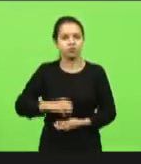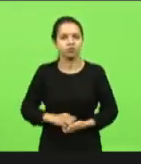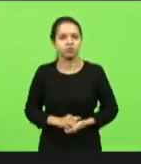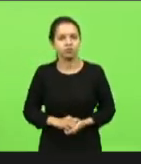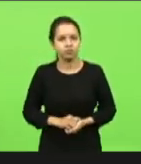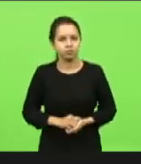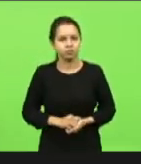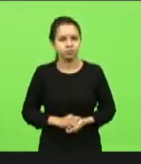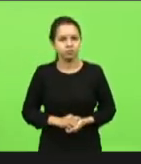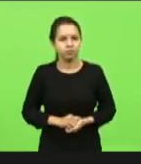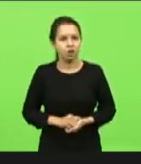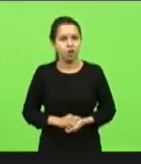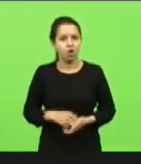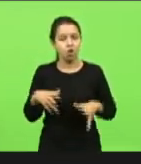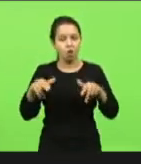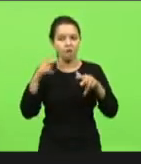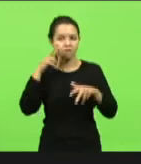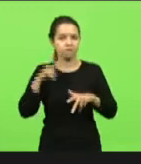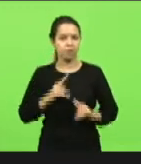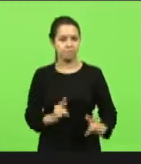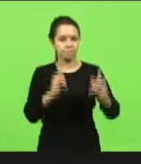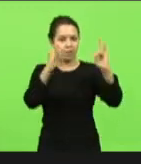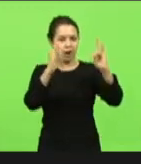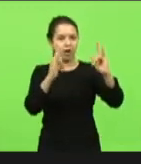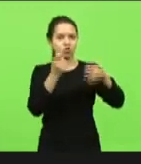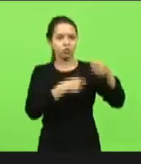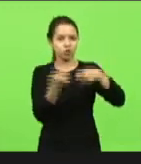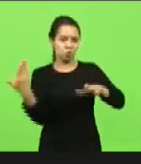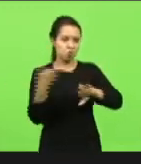que nunca viu um prédio administrativo por dentro na vida